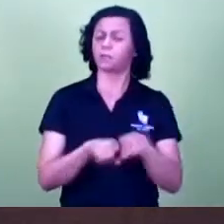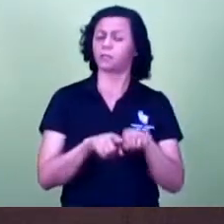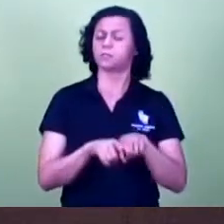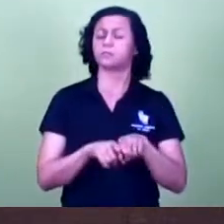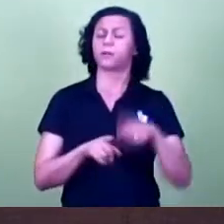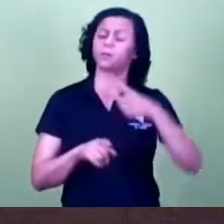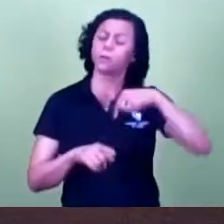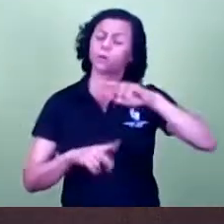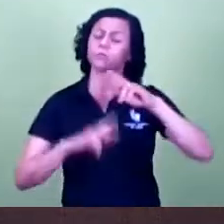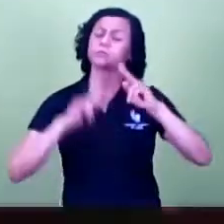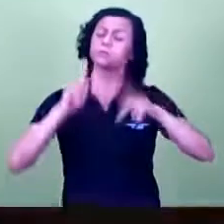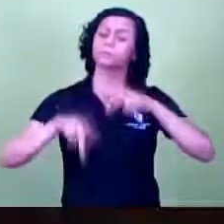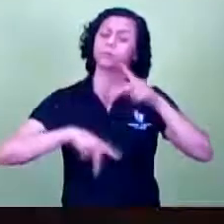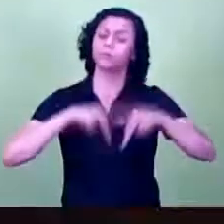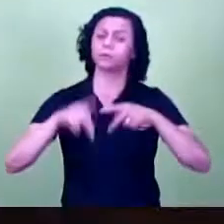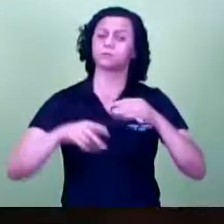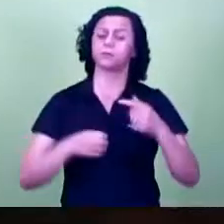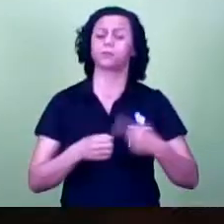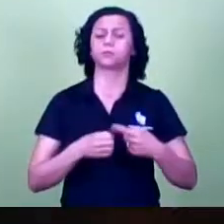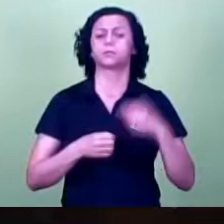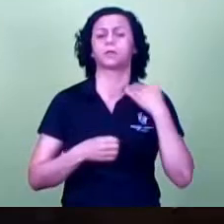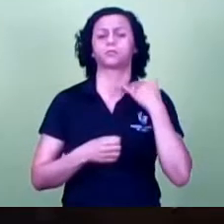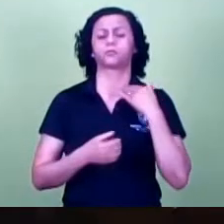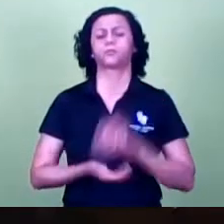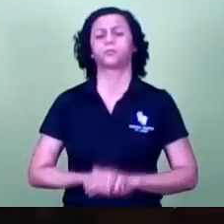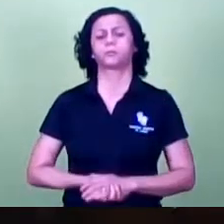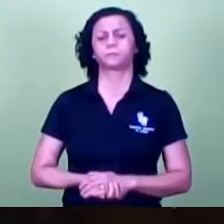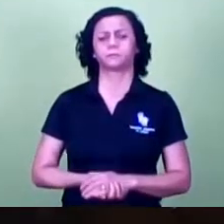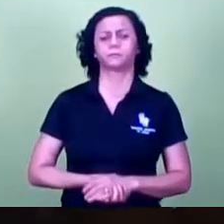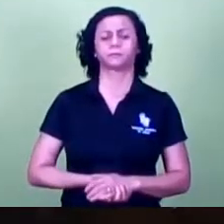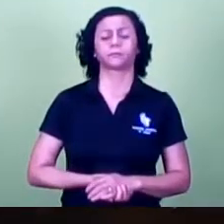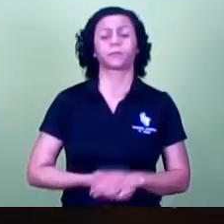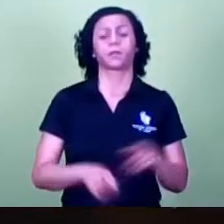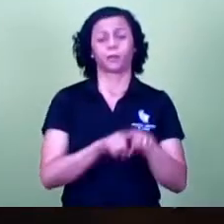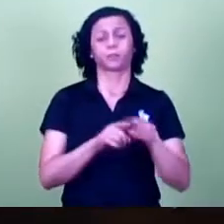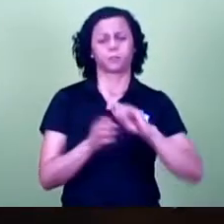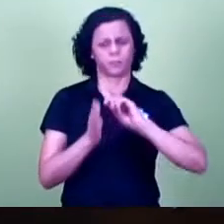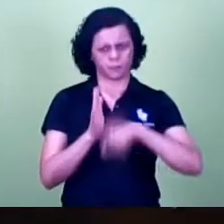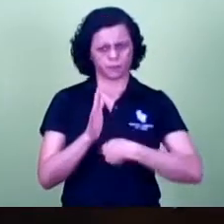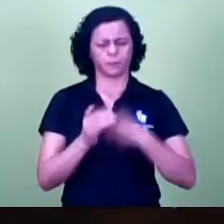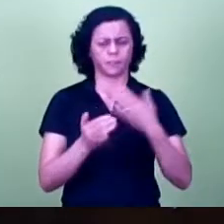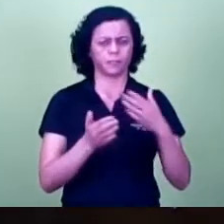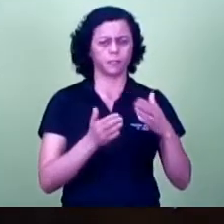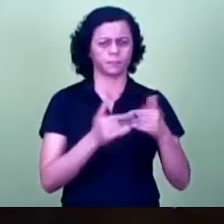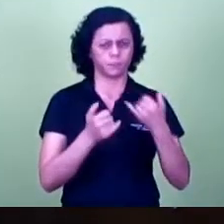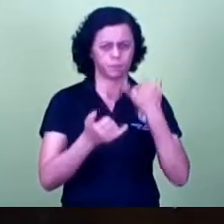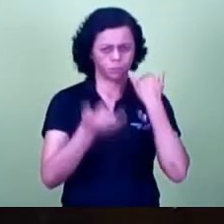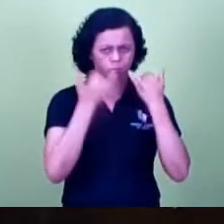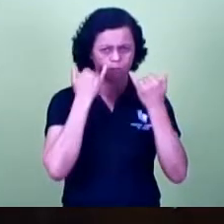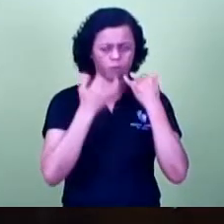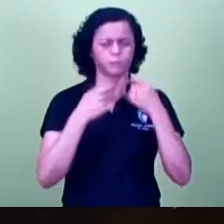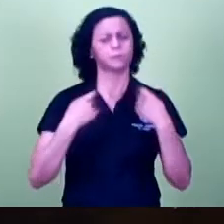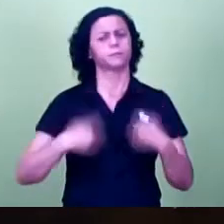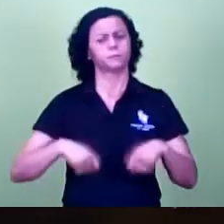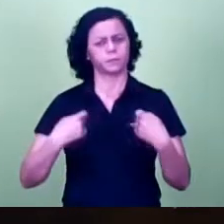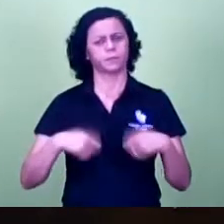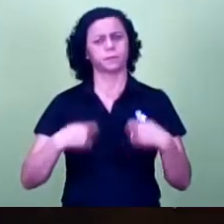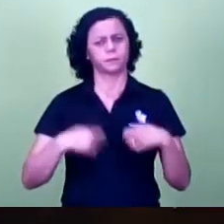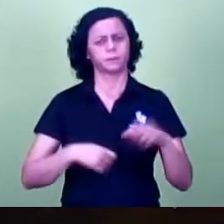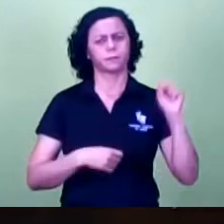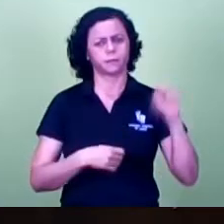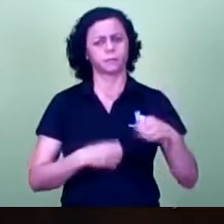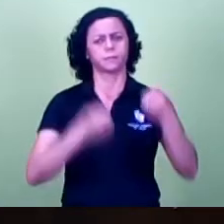Muito obrigado, Sr. Presidente. Também subscrevi esse pedido de informação. Necessário que, em